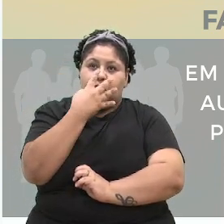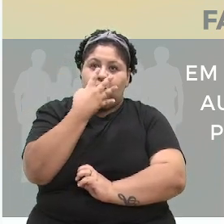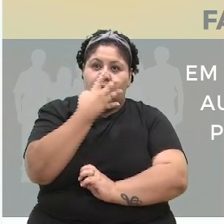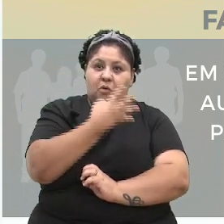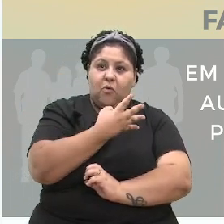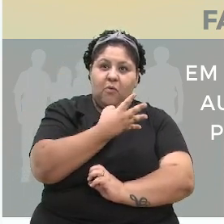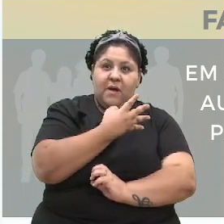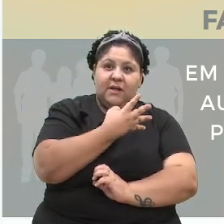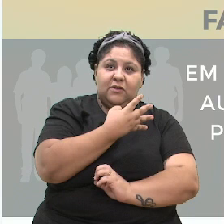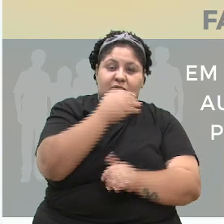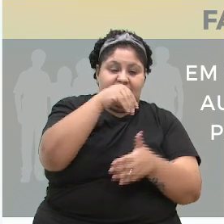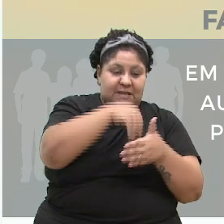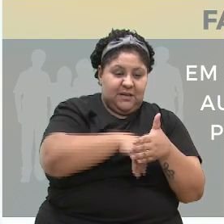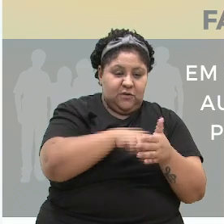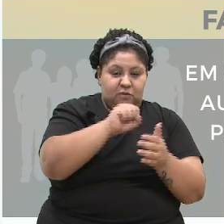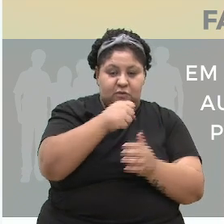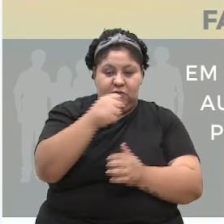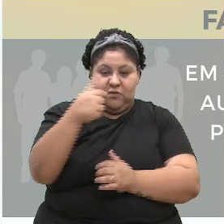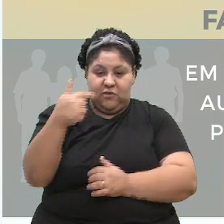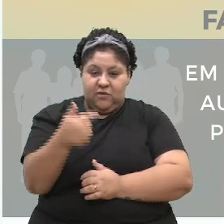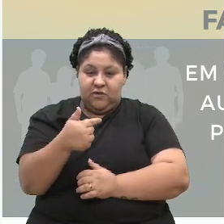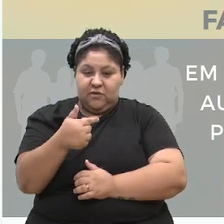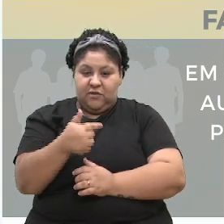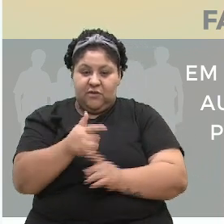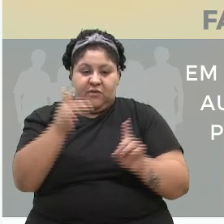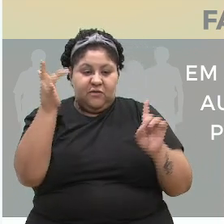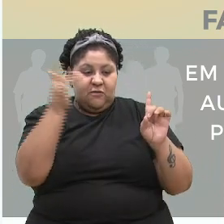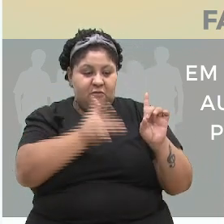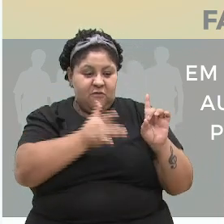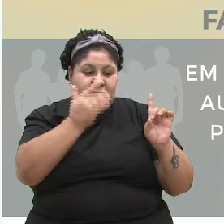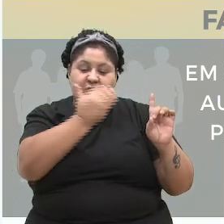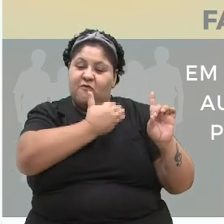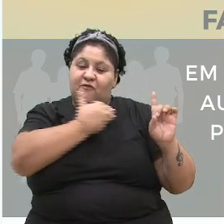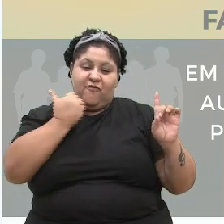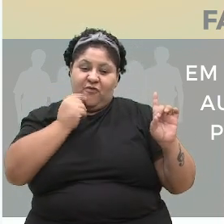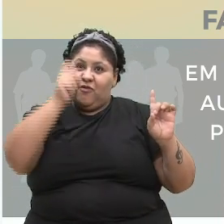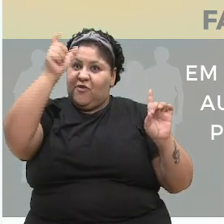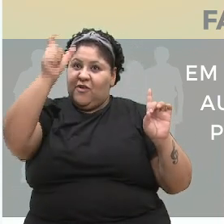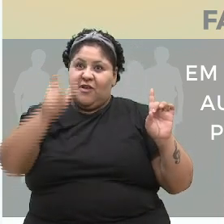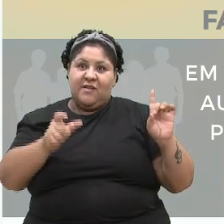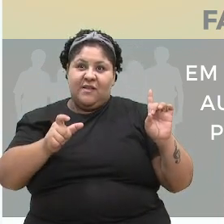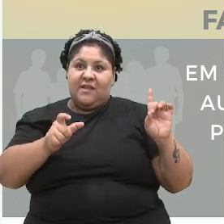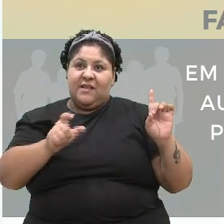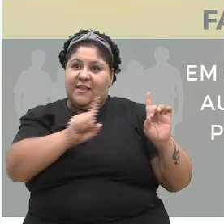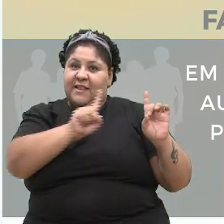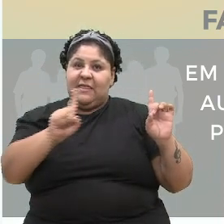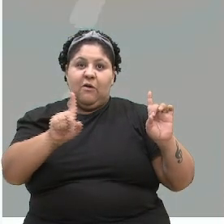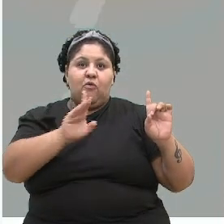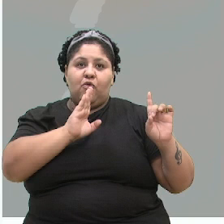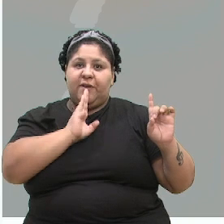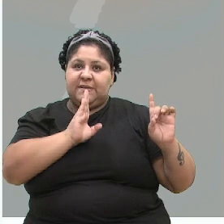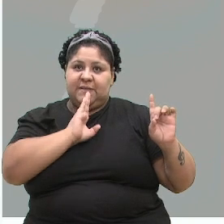87 casos, as vítimas foram mortas por pessoas desconhecidas.